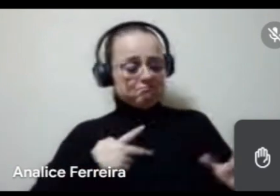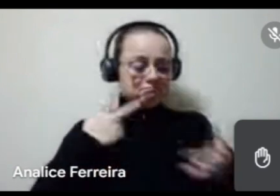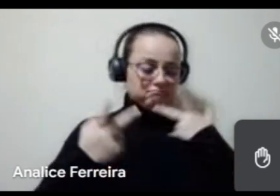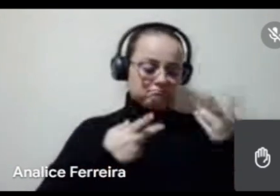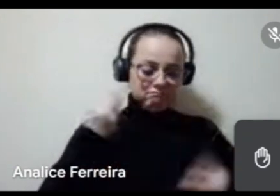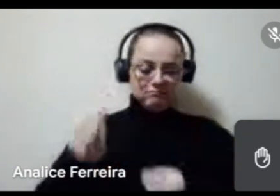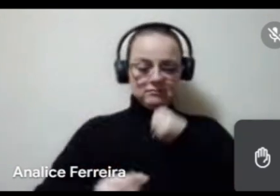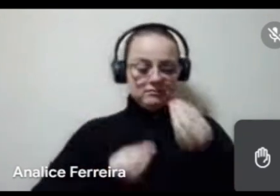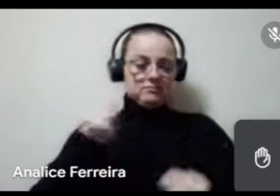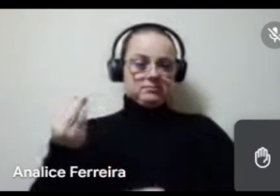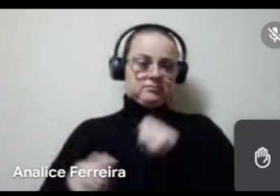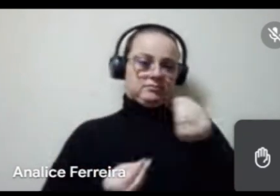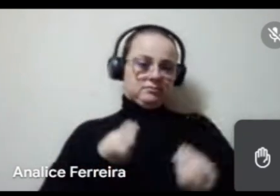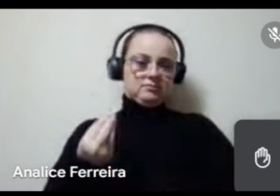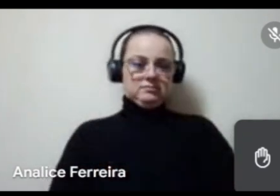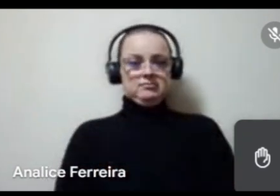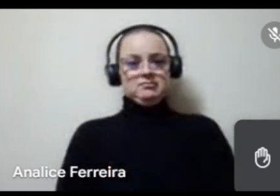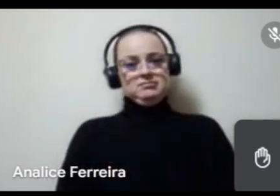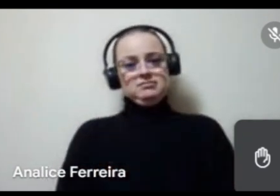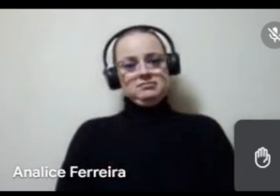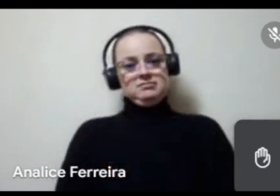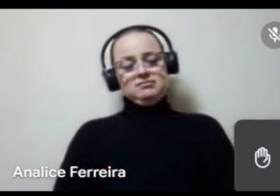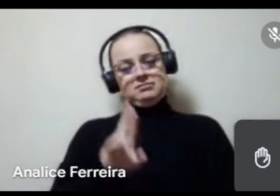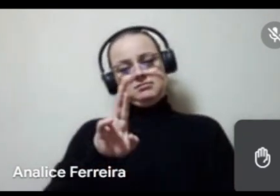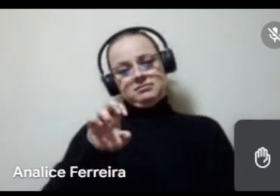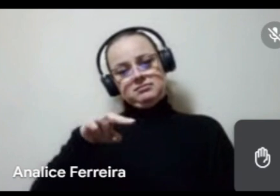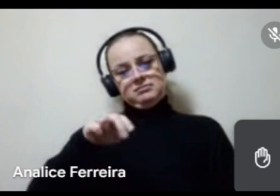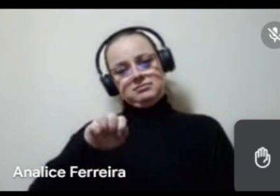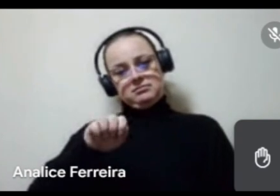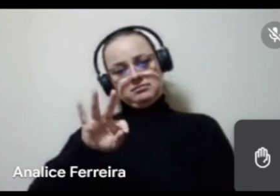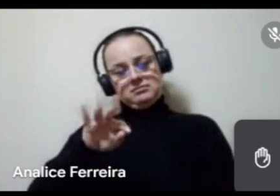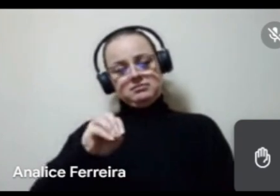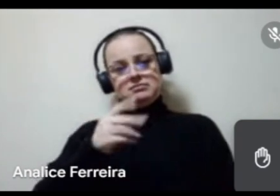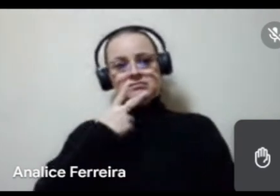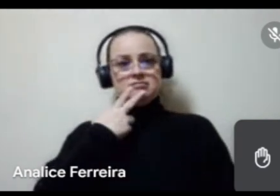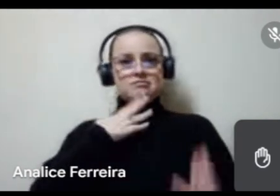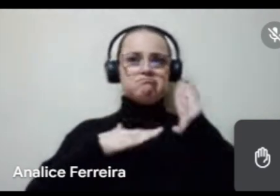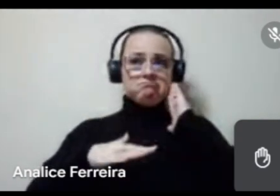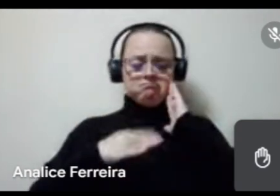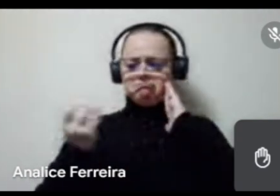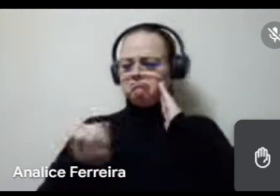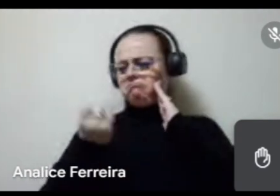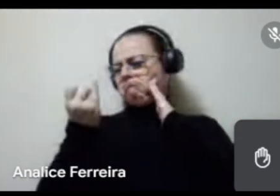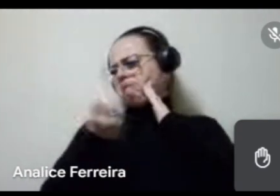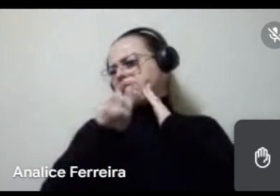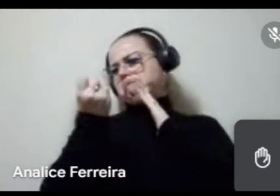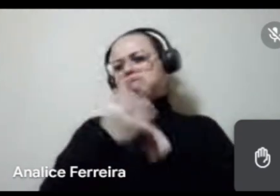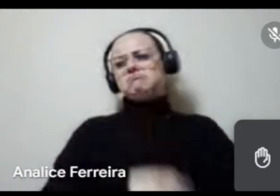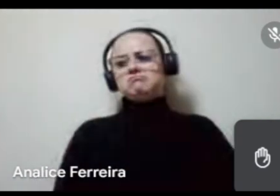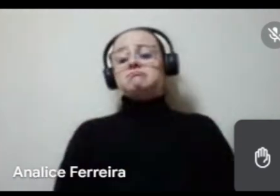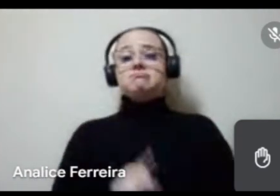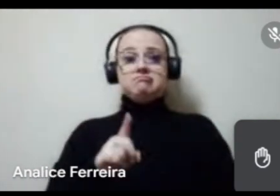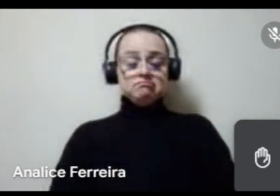o Renato falou, né, sobre a questão dos DJs, importantíssimo, quer dizer, é uma